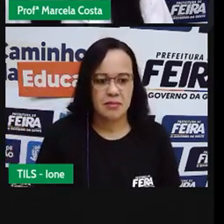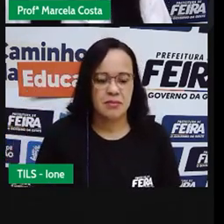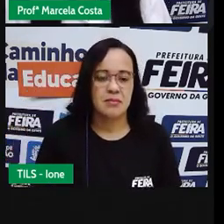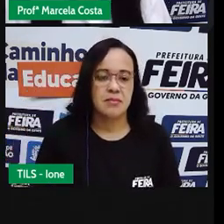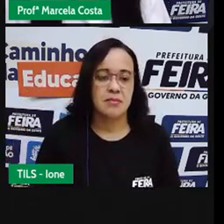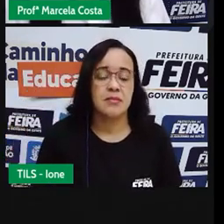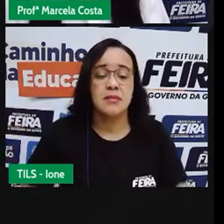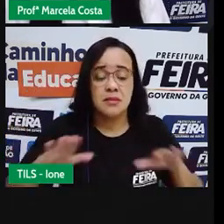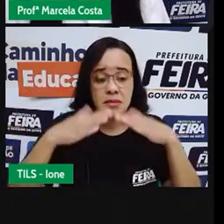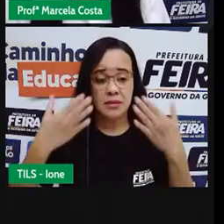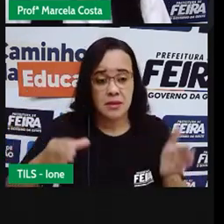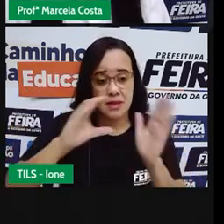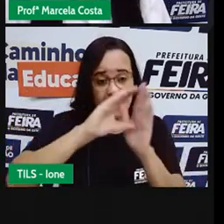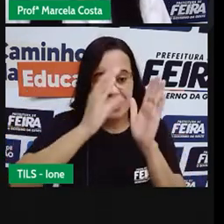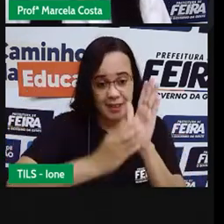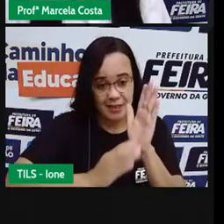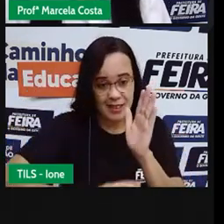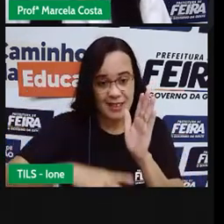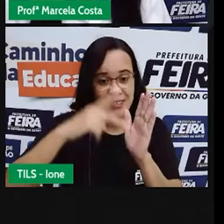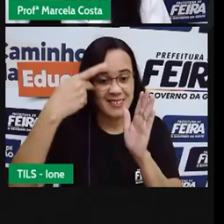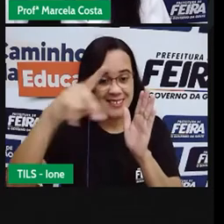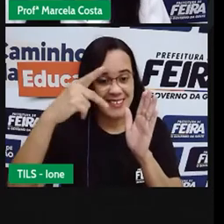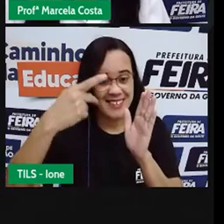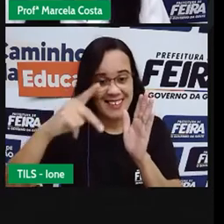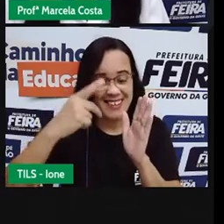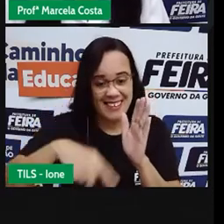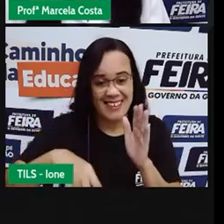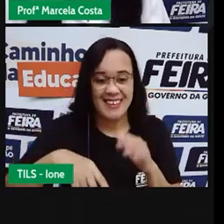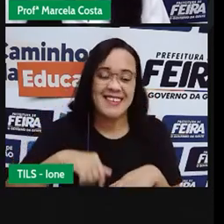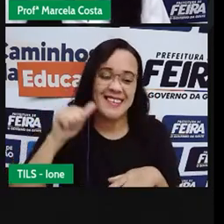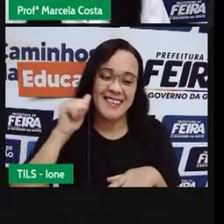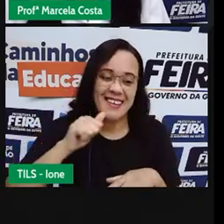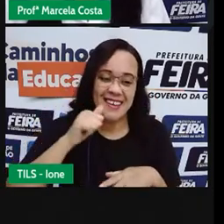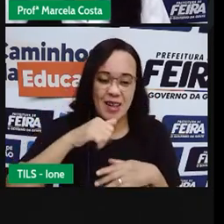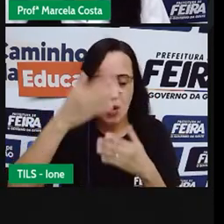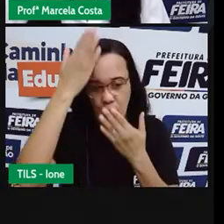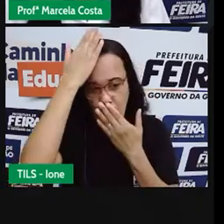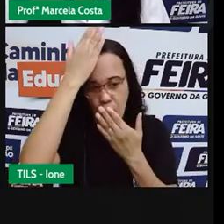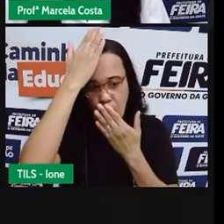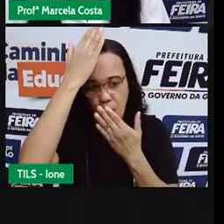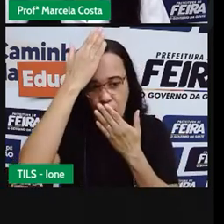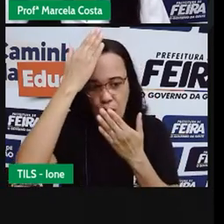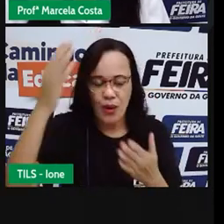Então essas Essas foram aqui As características Que a gente Observa Nessa Criança